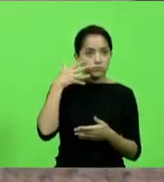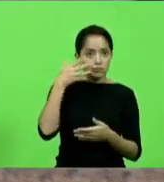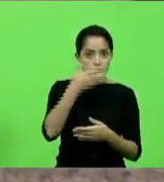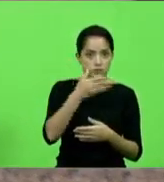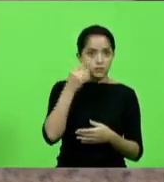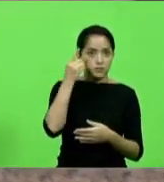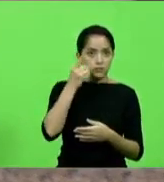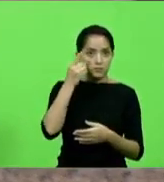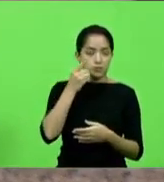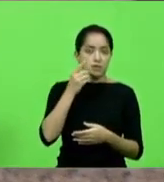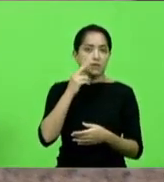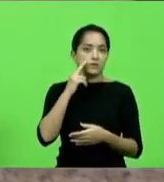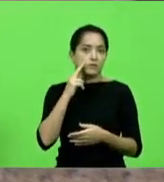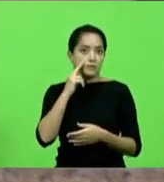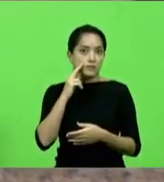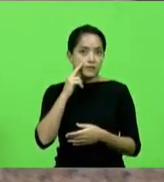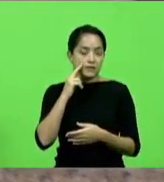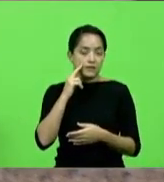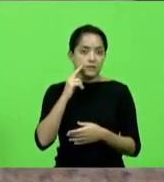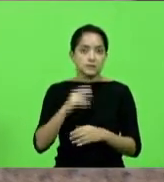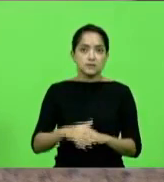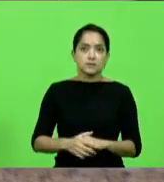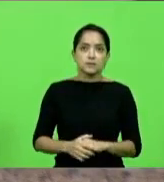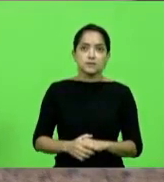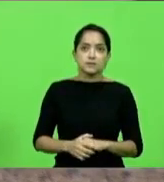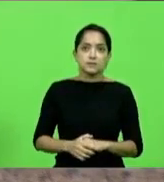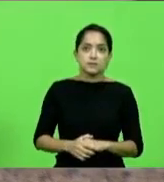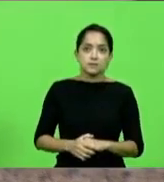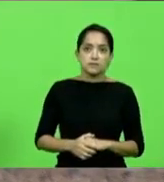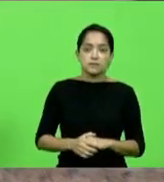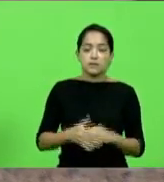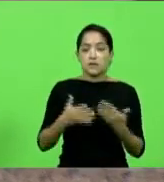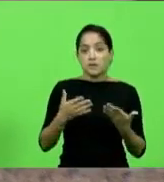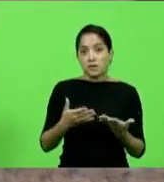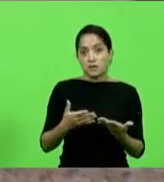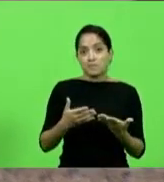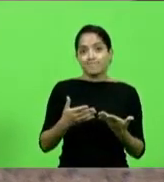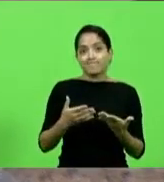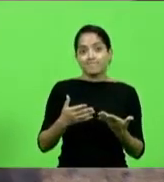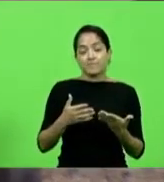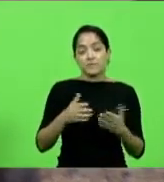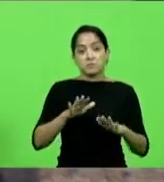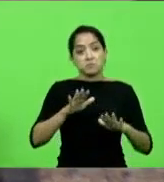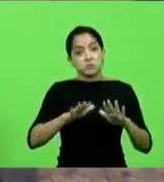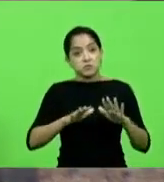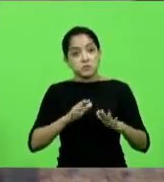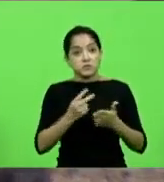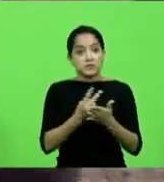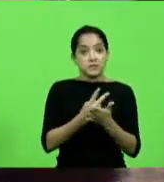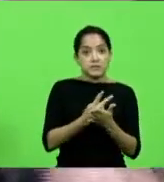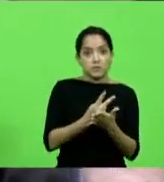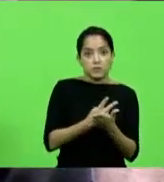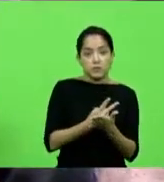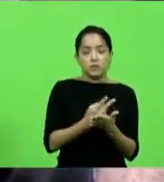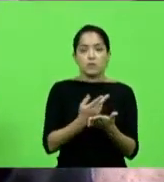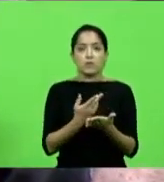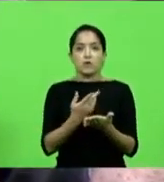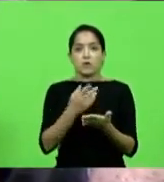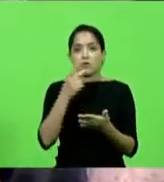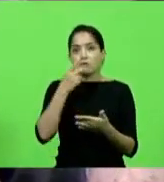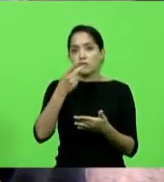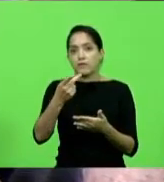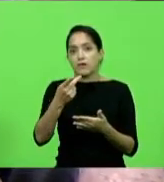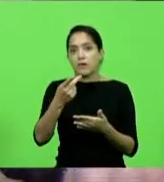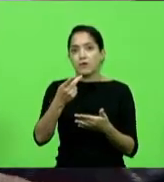Nath, sua excelência deve ter cometido um equívoco, quando disse que não cabe a esta